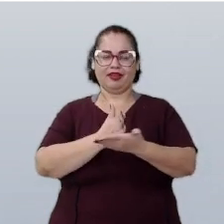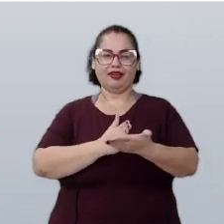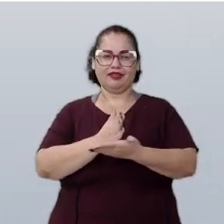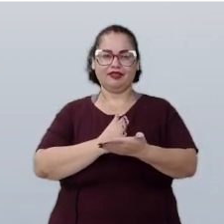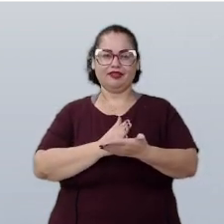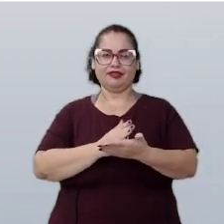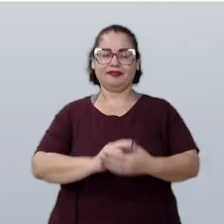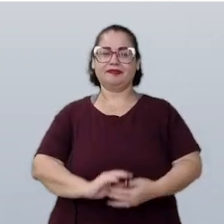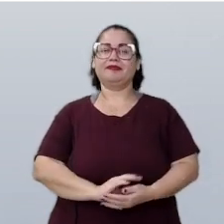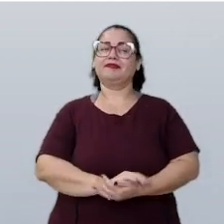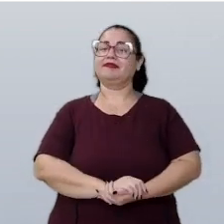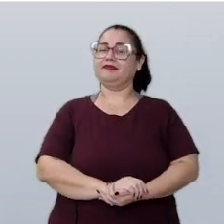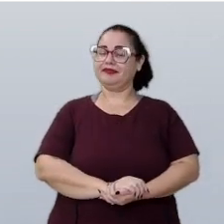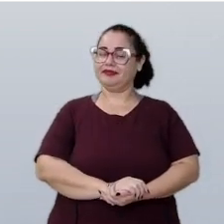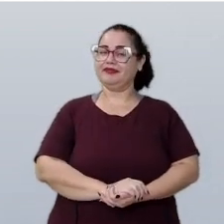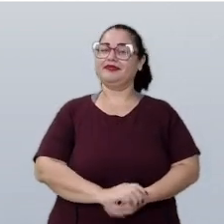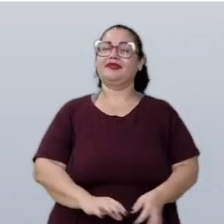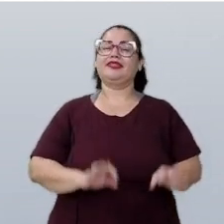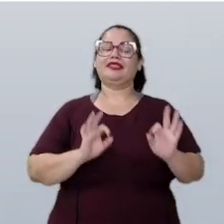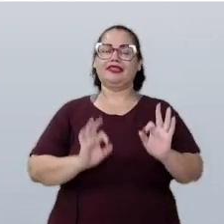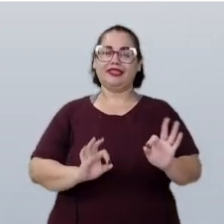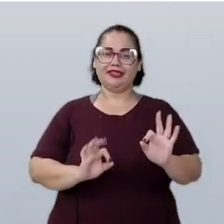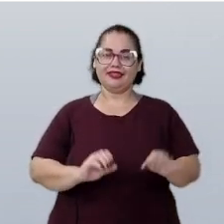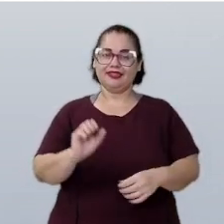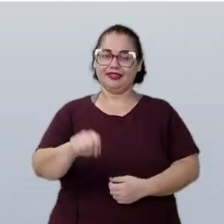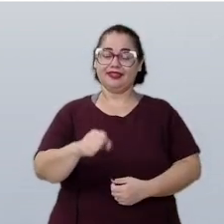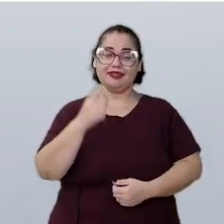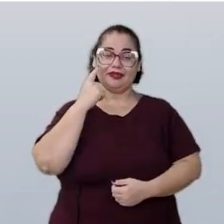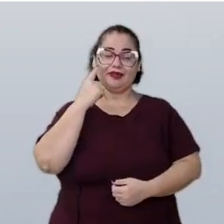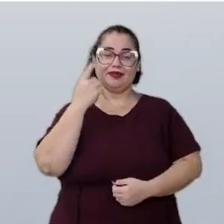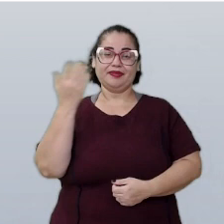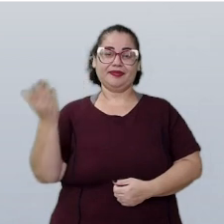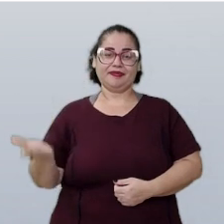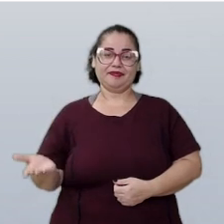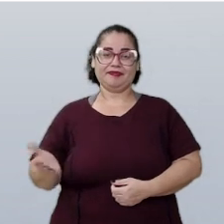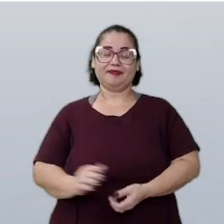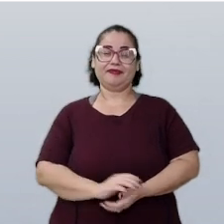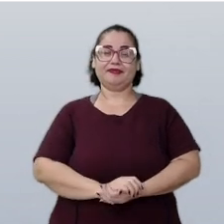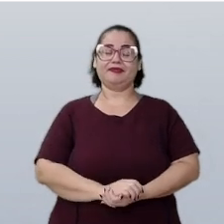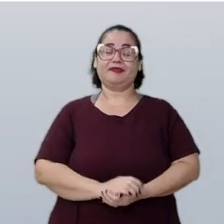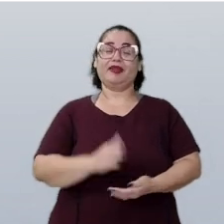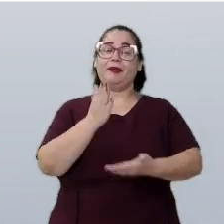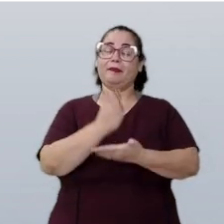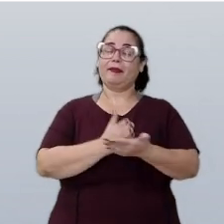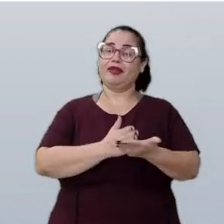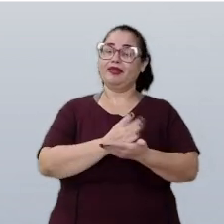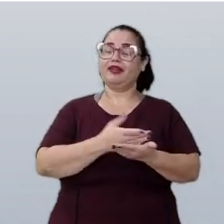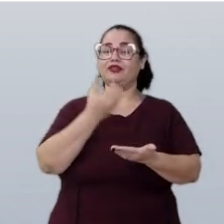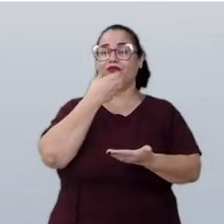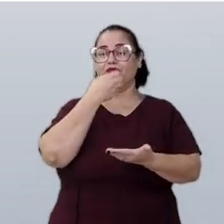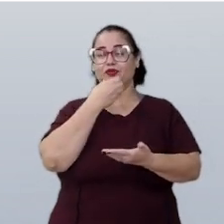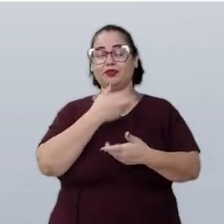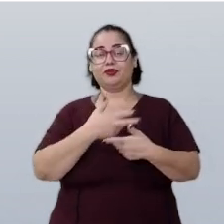Tenha certeza que sim. Veja, metade de uma fruta,